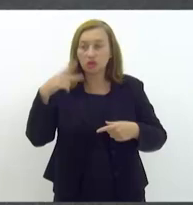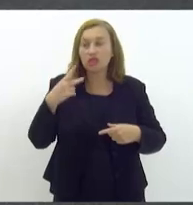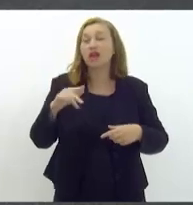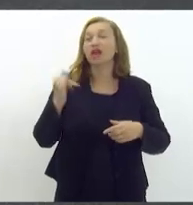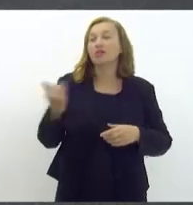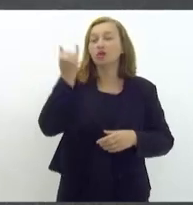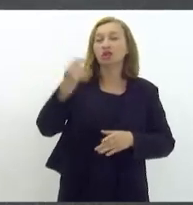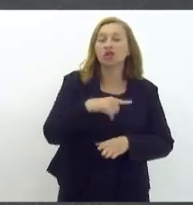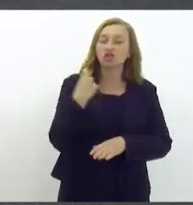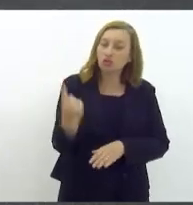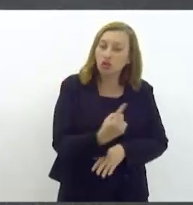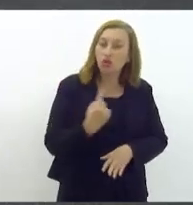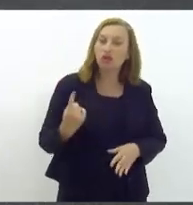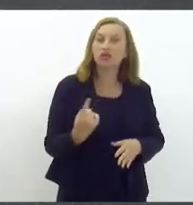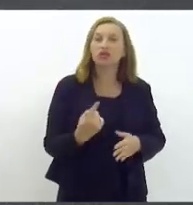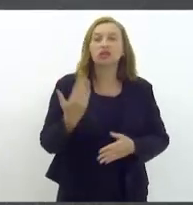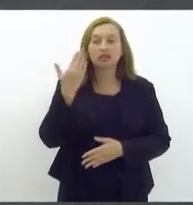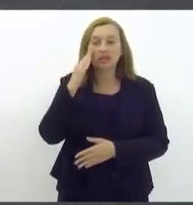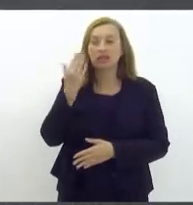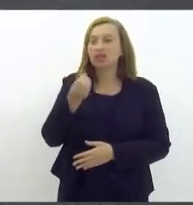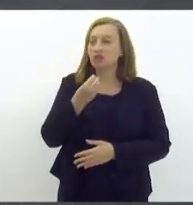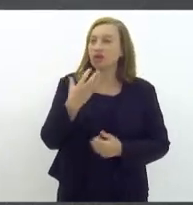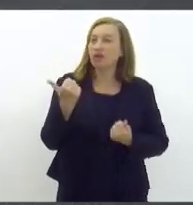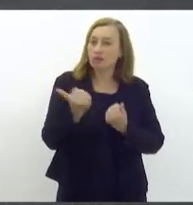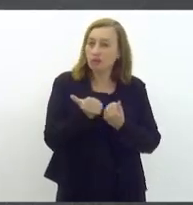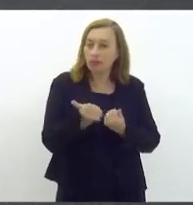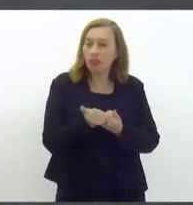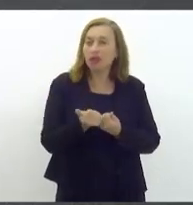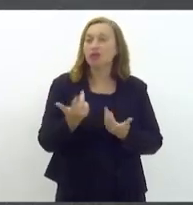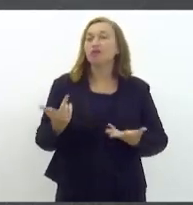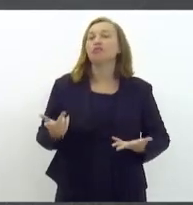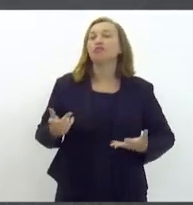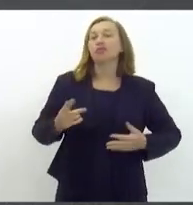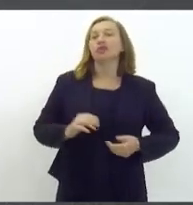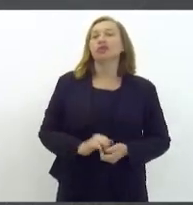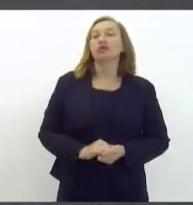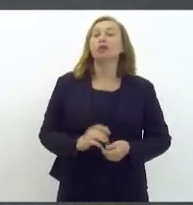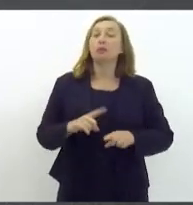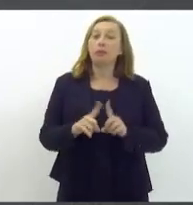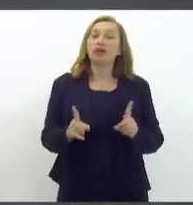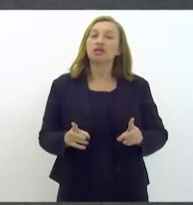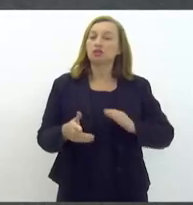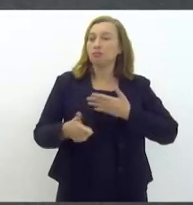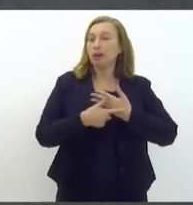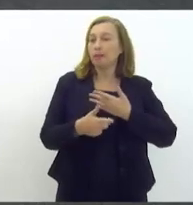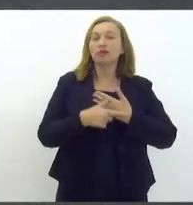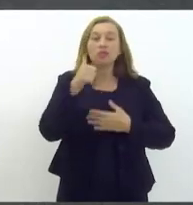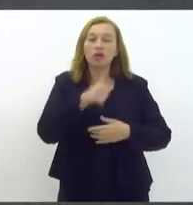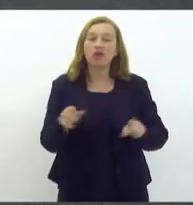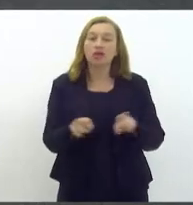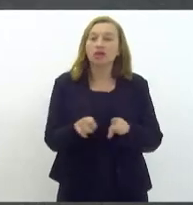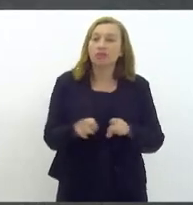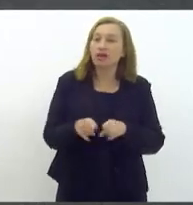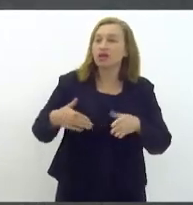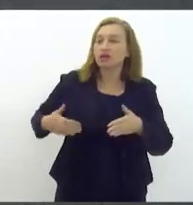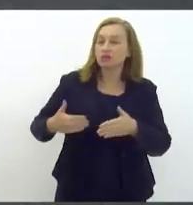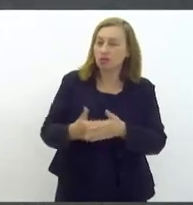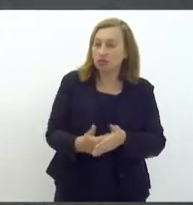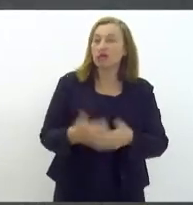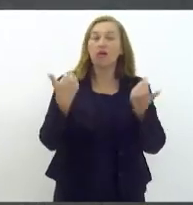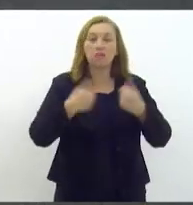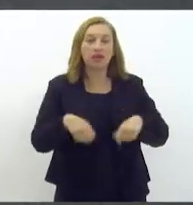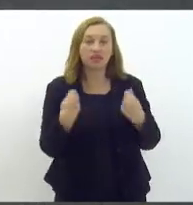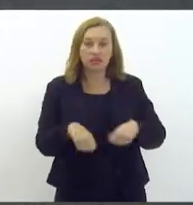que todas nós nos compreendemos numa política sim suprapartidária, mas que o papel da mulher também nesse processo, ele